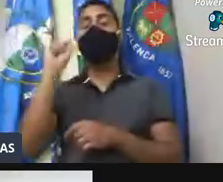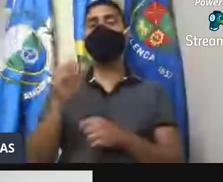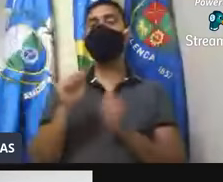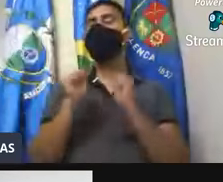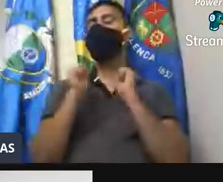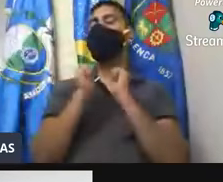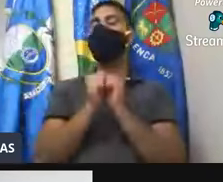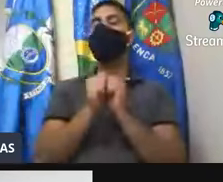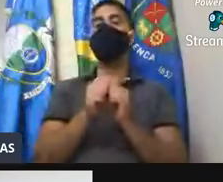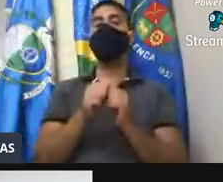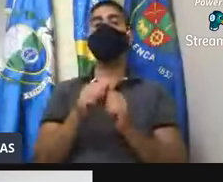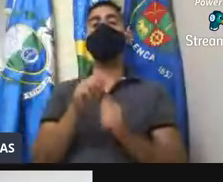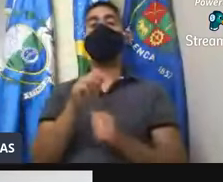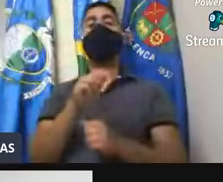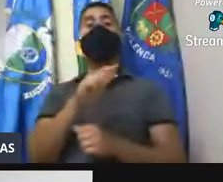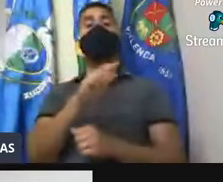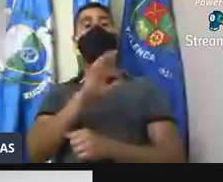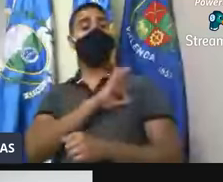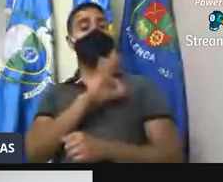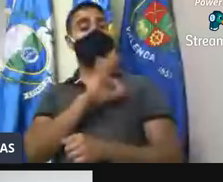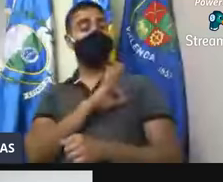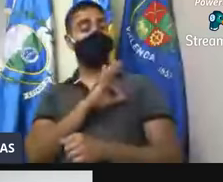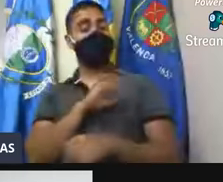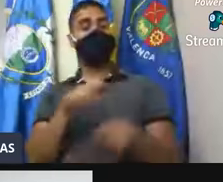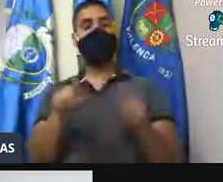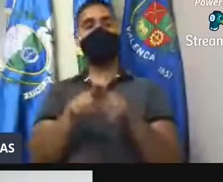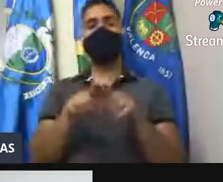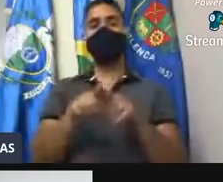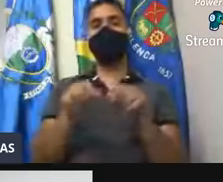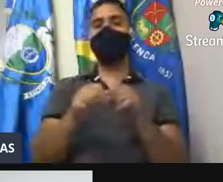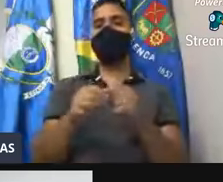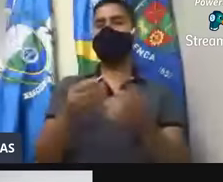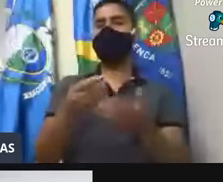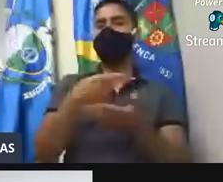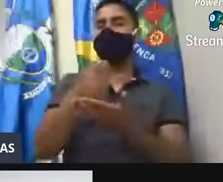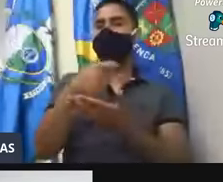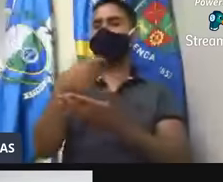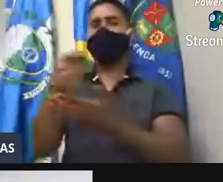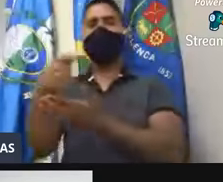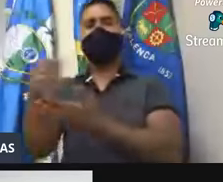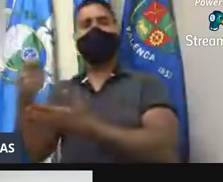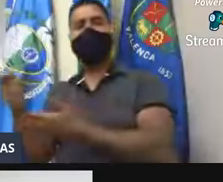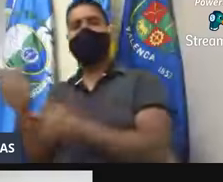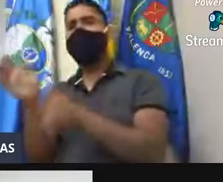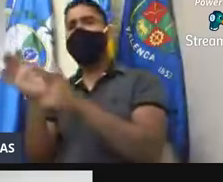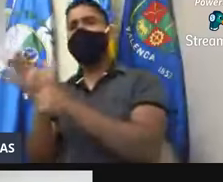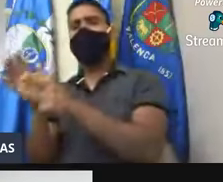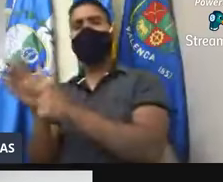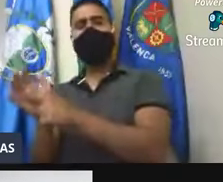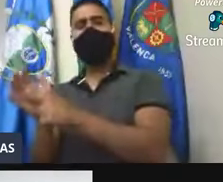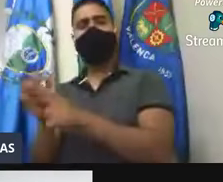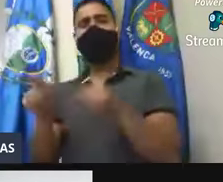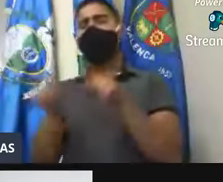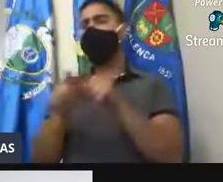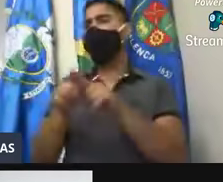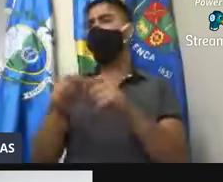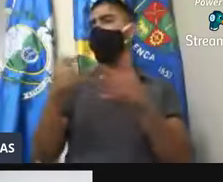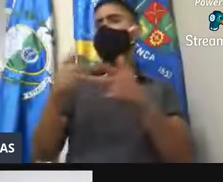guarda municipal, com a associação comercial, fazer uma ação de pampletagem com todos os estabelecimentos